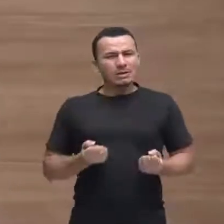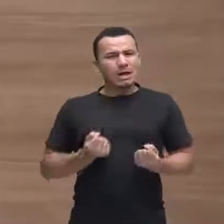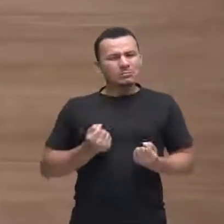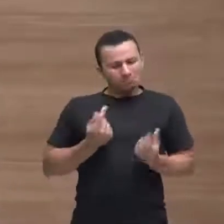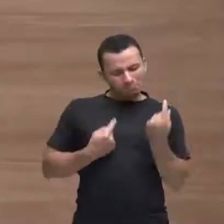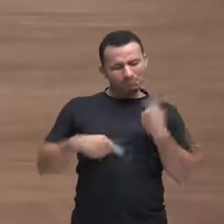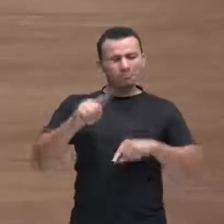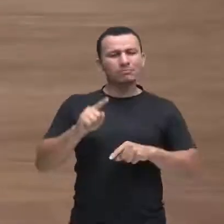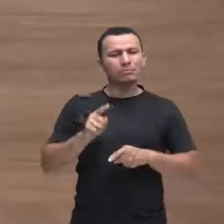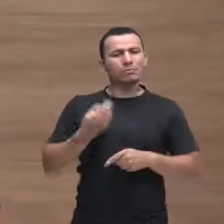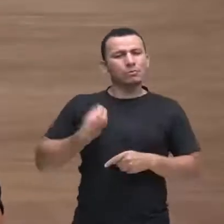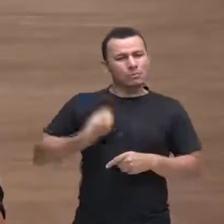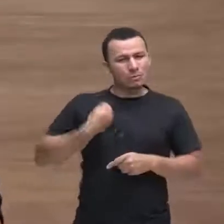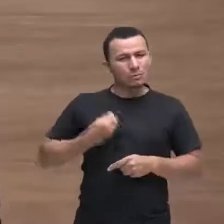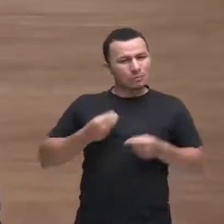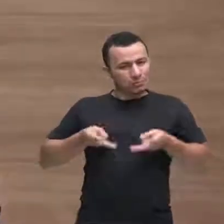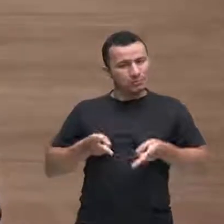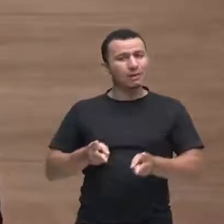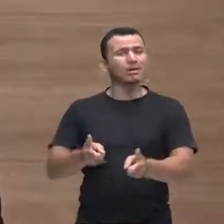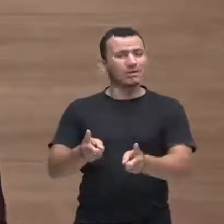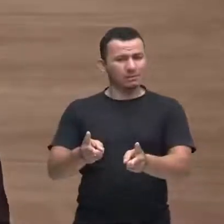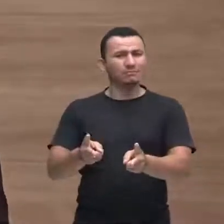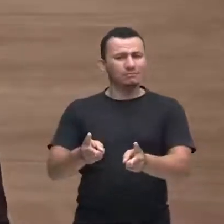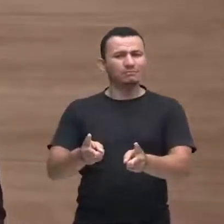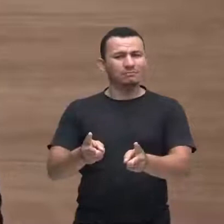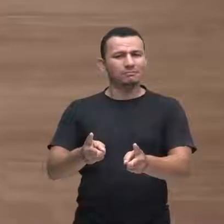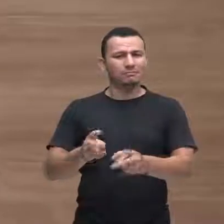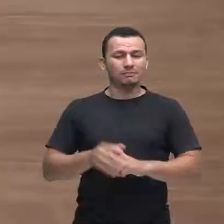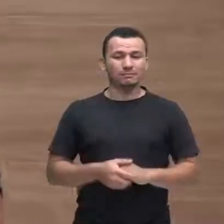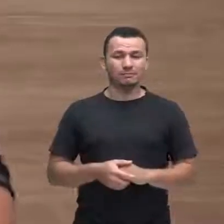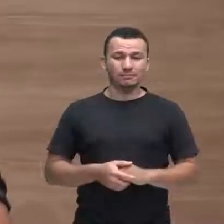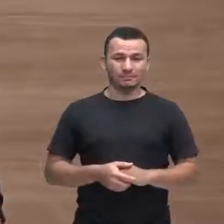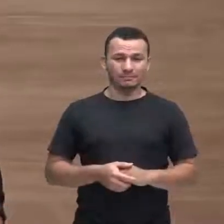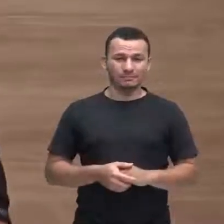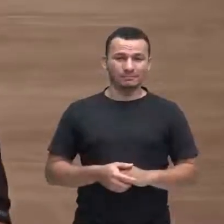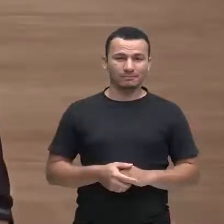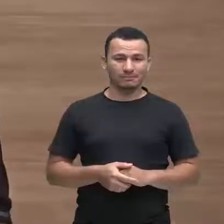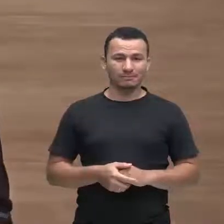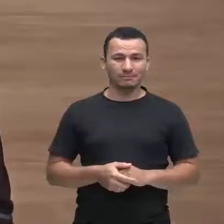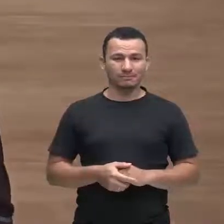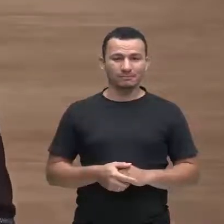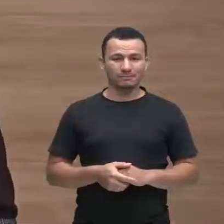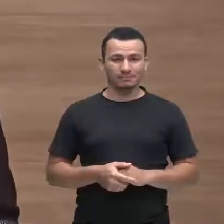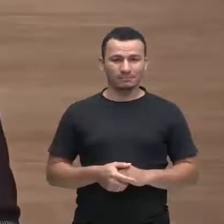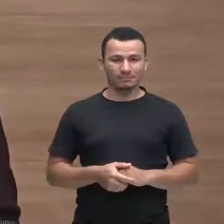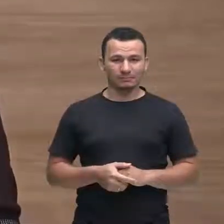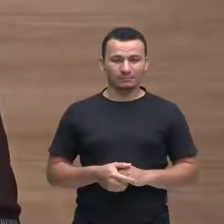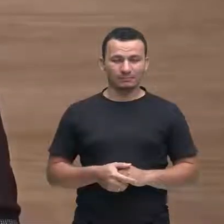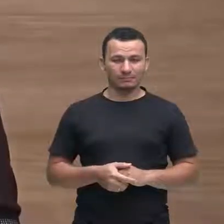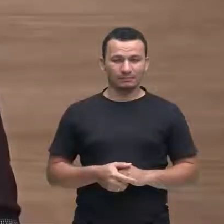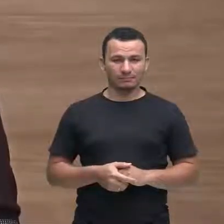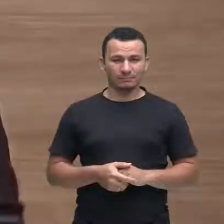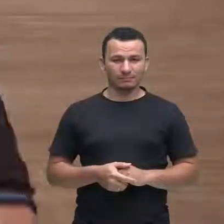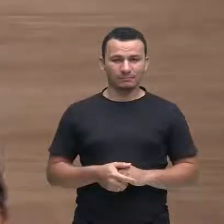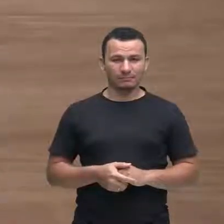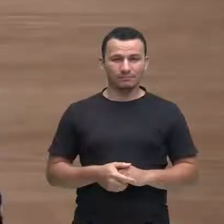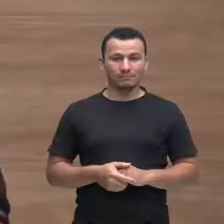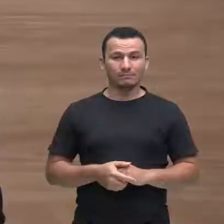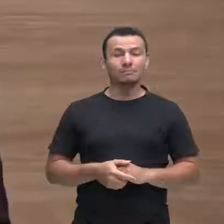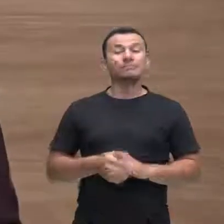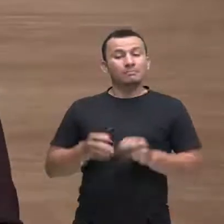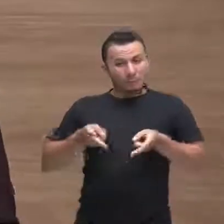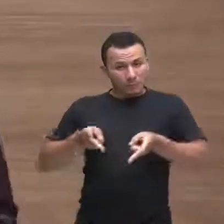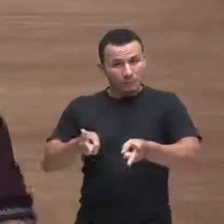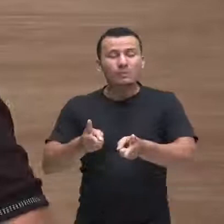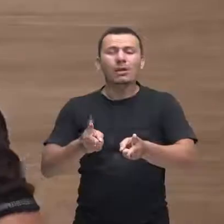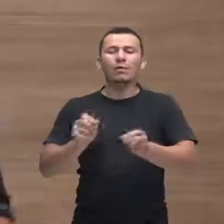por seguir adiante não é do na e adentrar